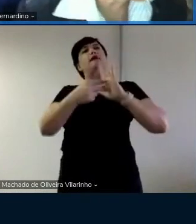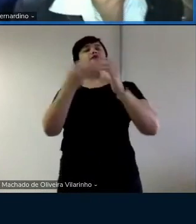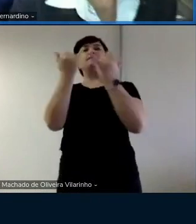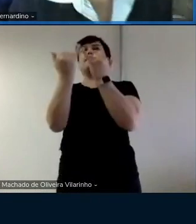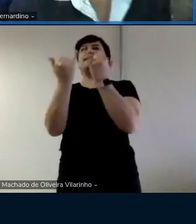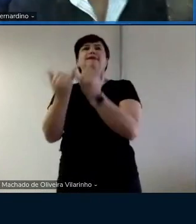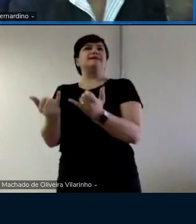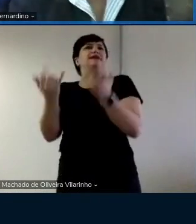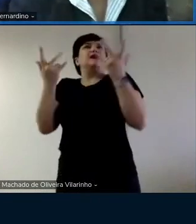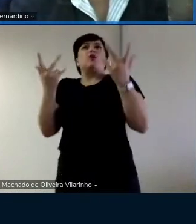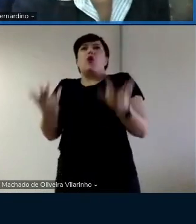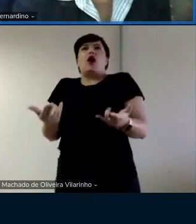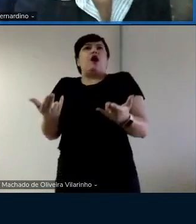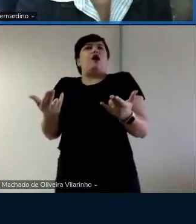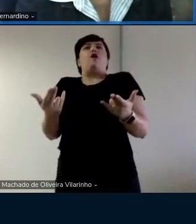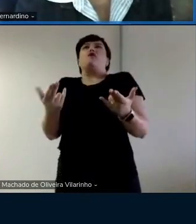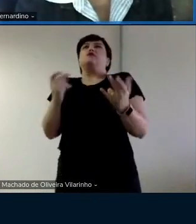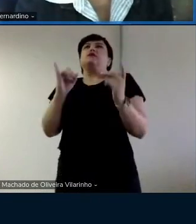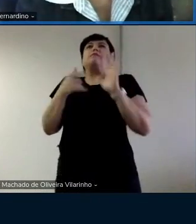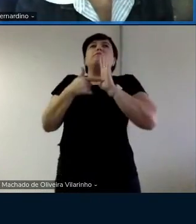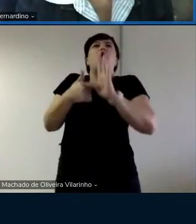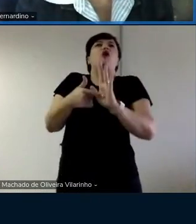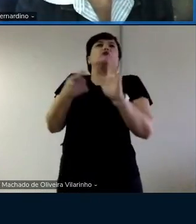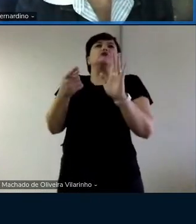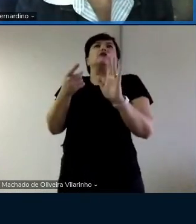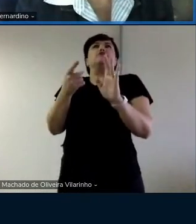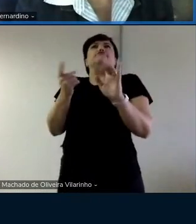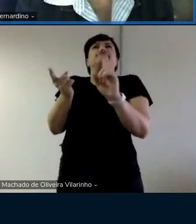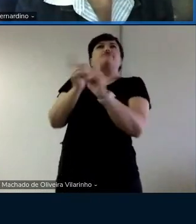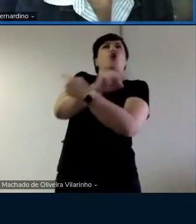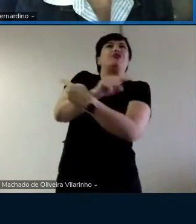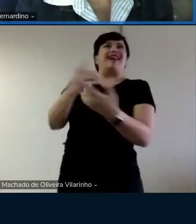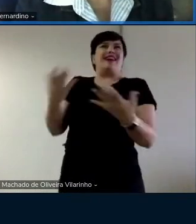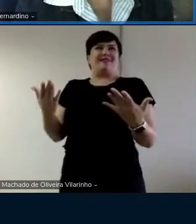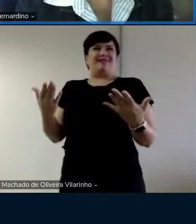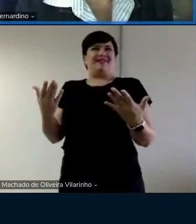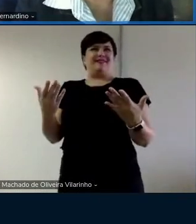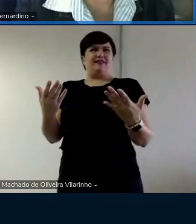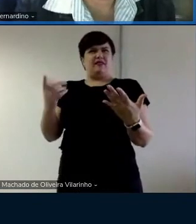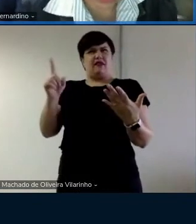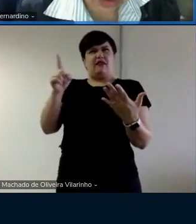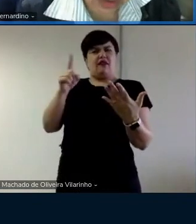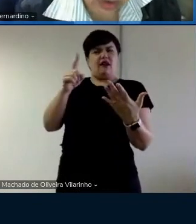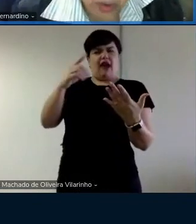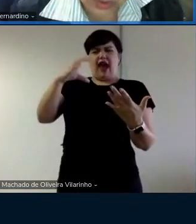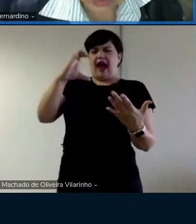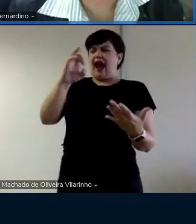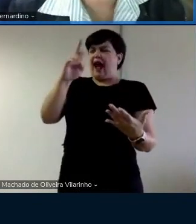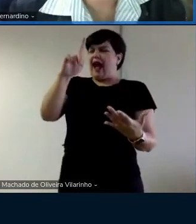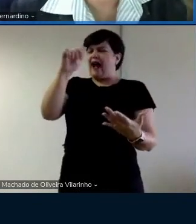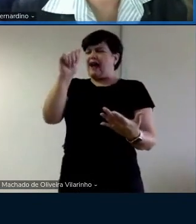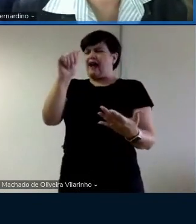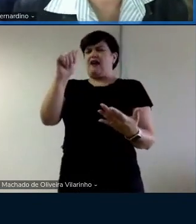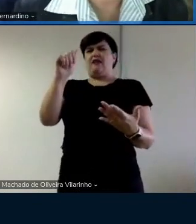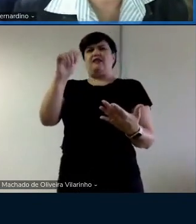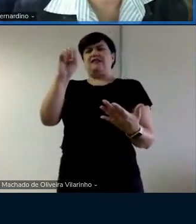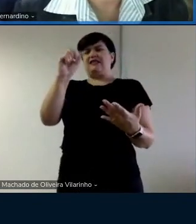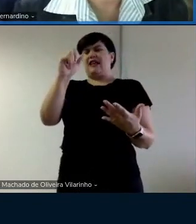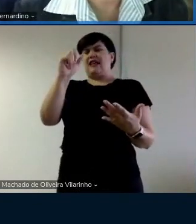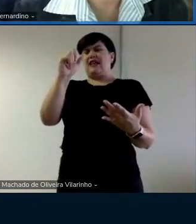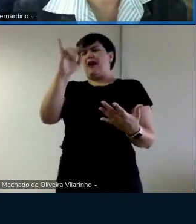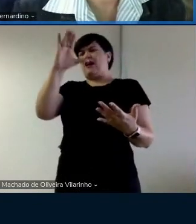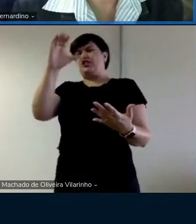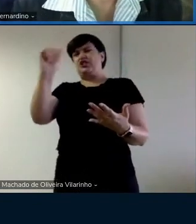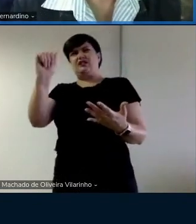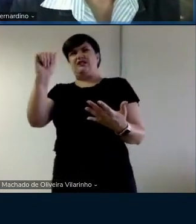expressar contrariedade. Tem esse uso de carga, em vez de carga semântica, só semântica no lugar de